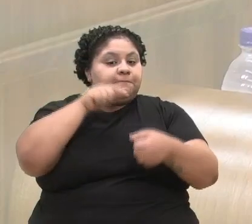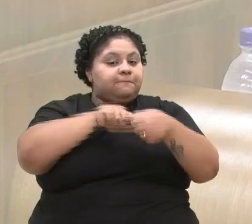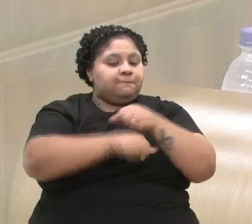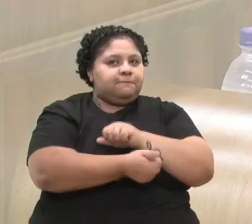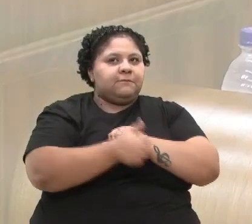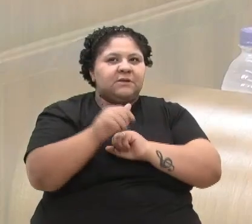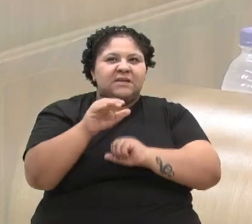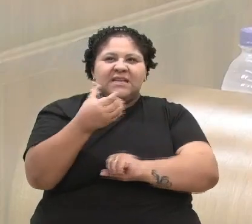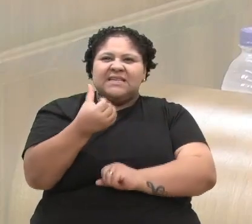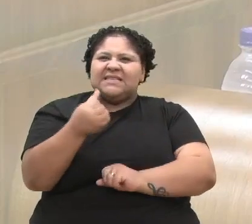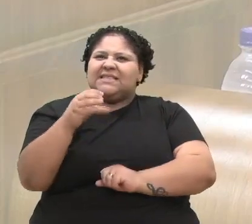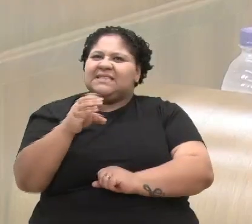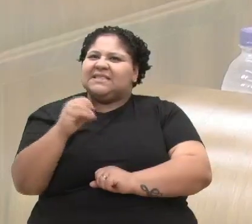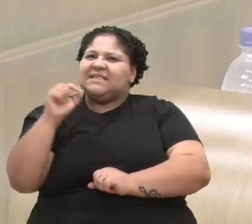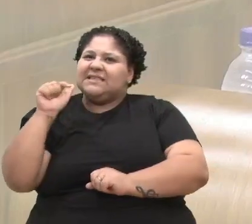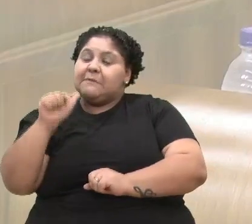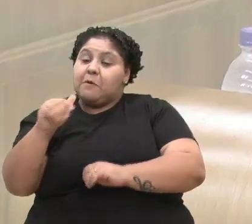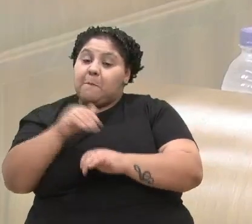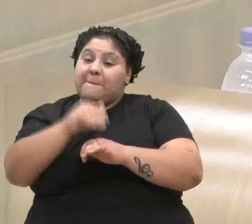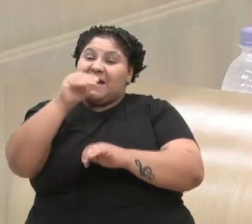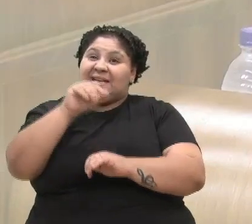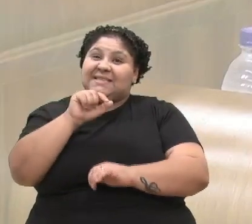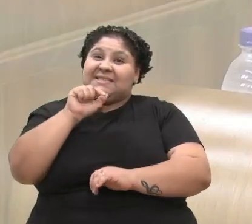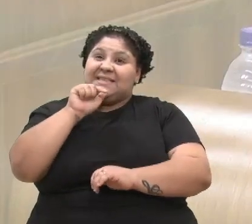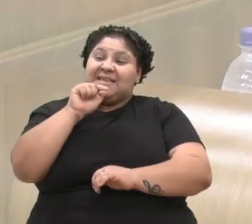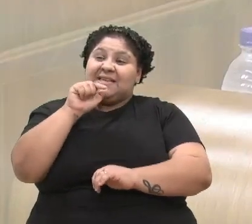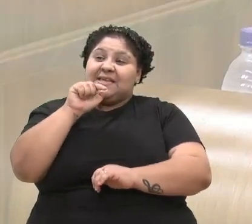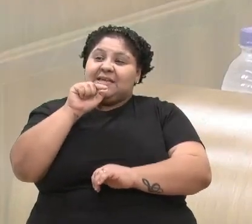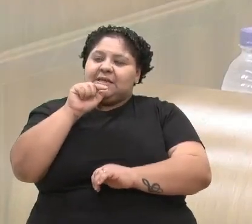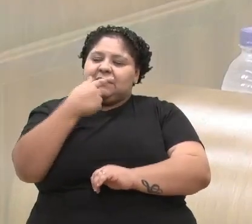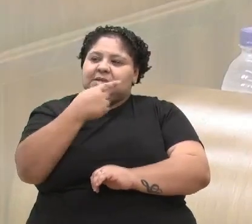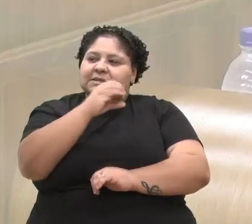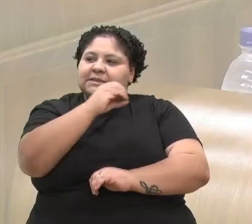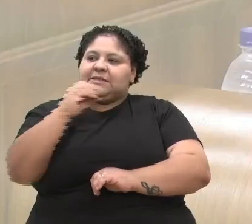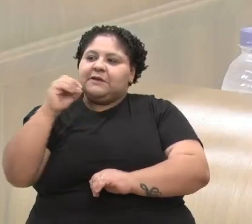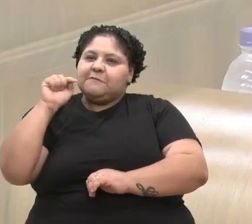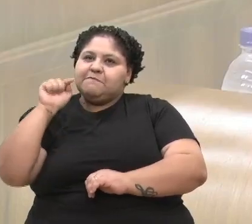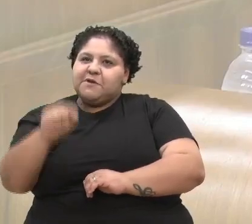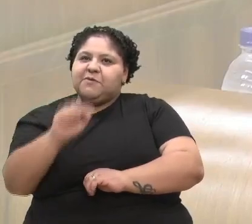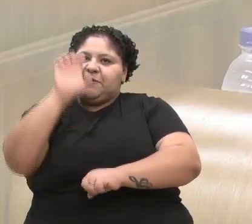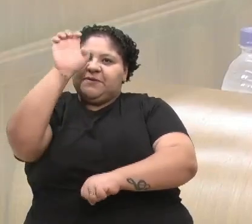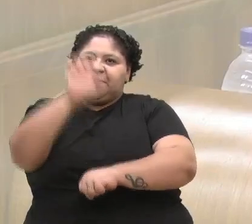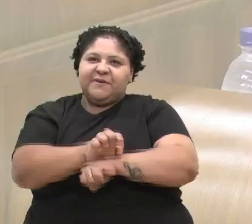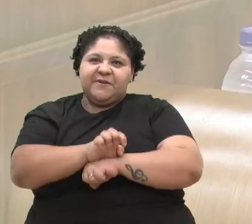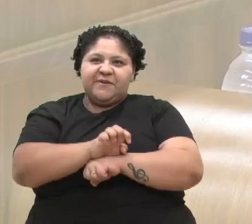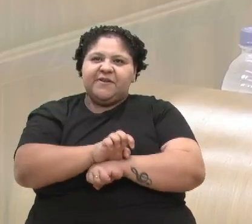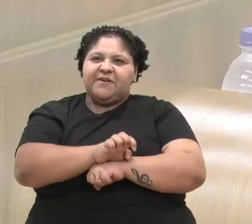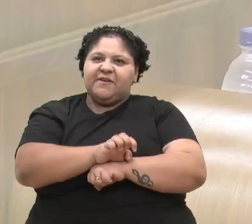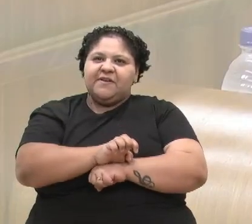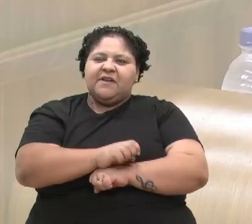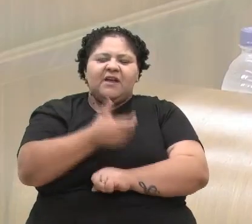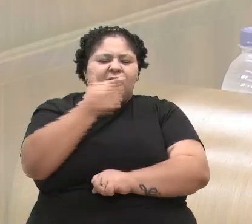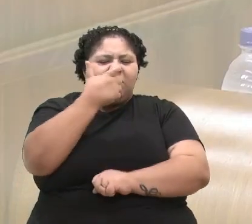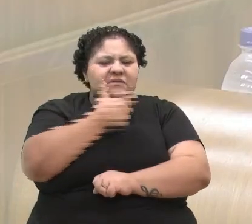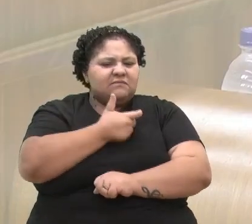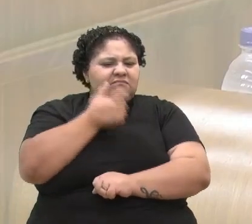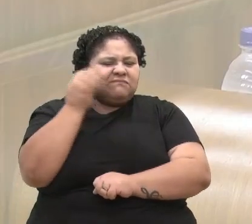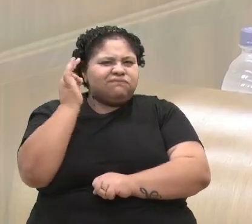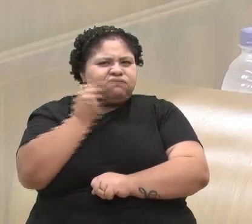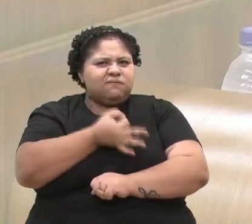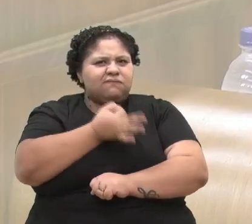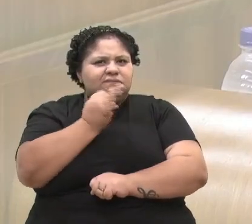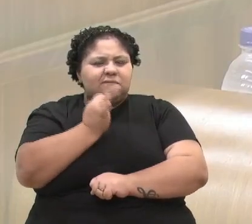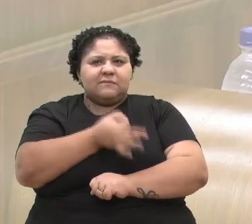torno de 60 mil, mais 100 mil do Estado. Eu acho que a volta do Carnaval, e achei muito genial de ter